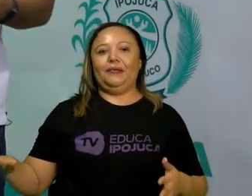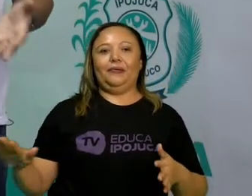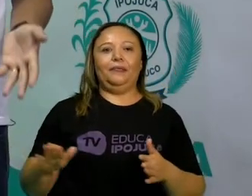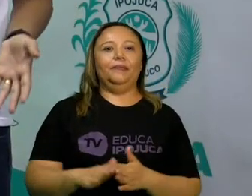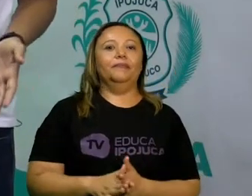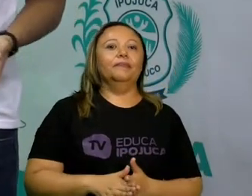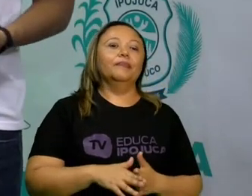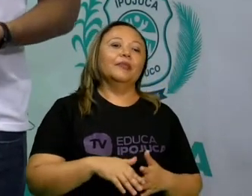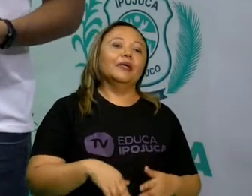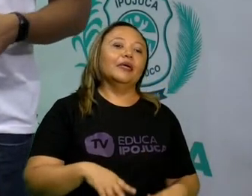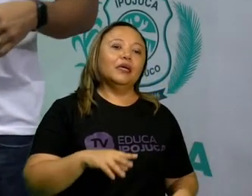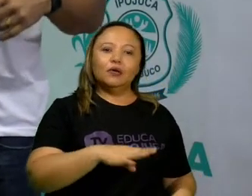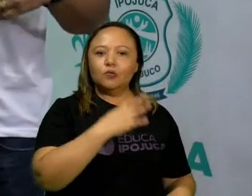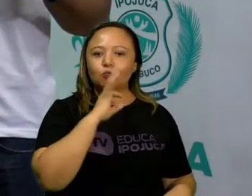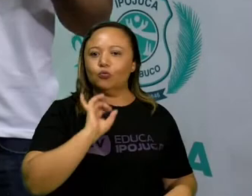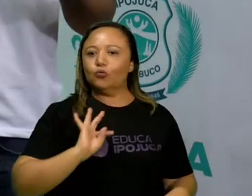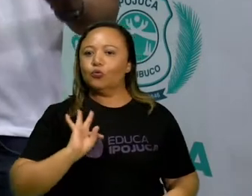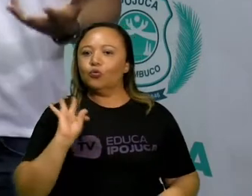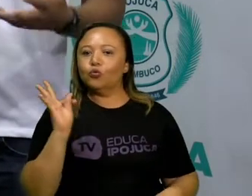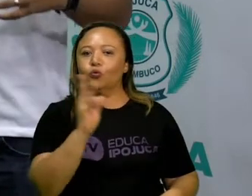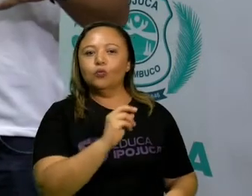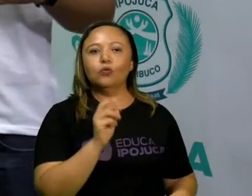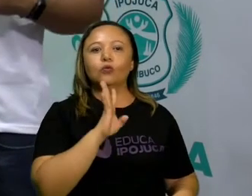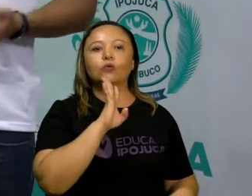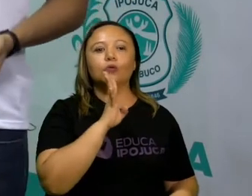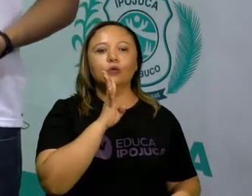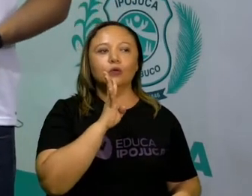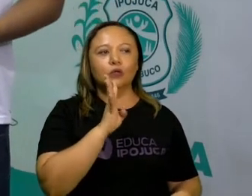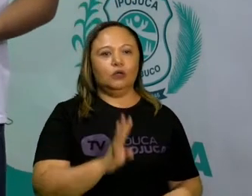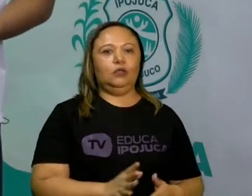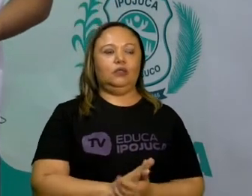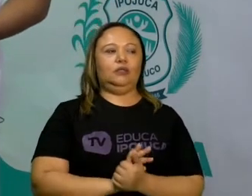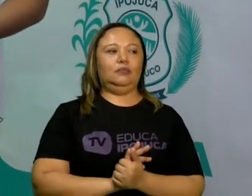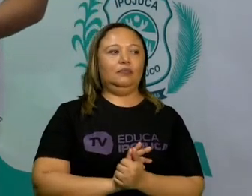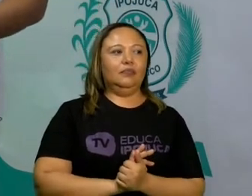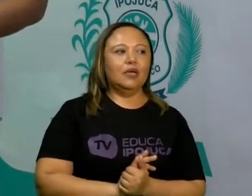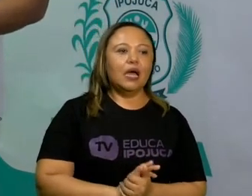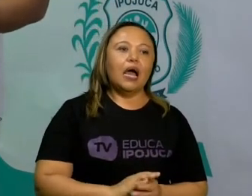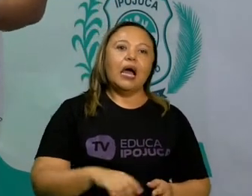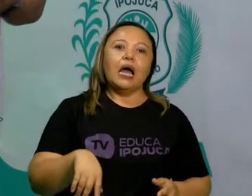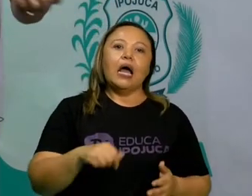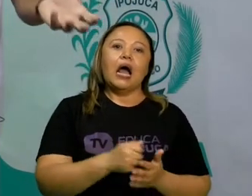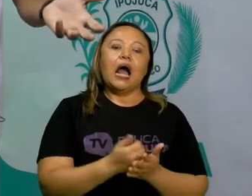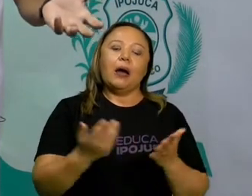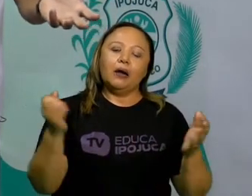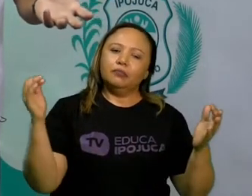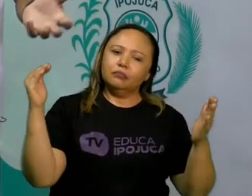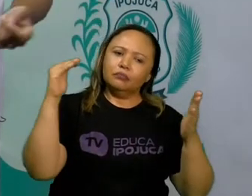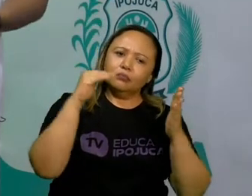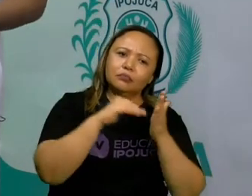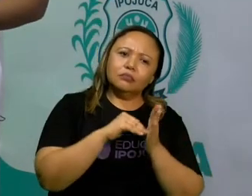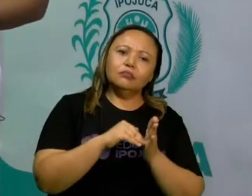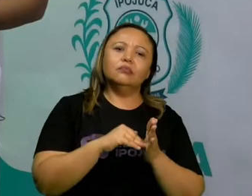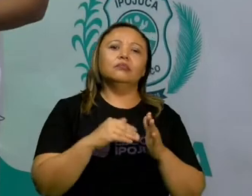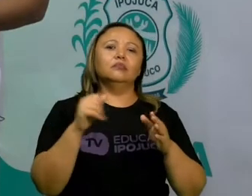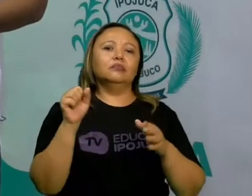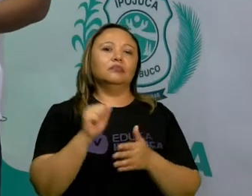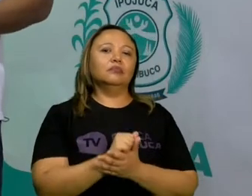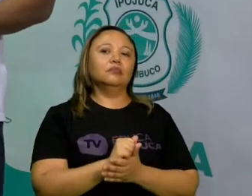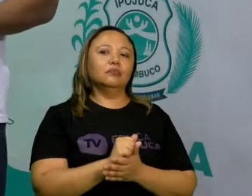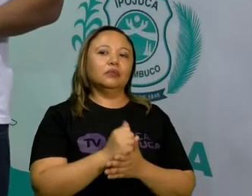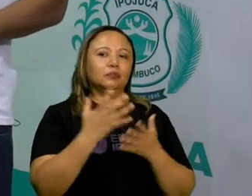parte do nosso cotidiano, né? Direta ou indiretamente. E para finalizar, eu